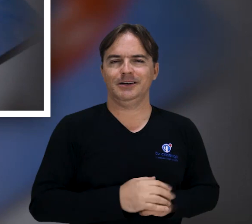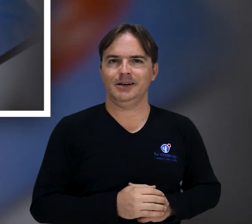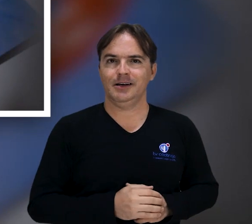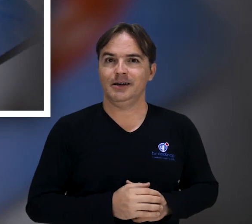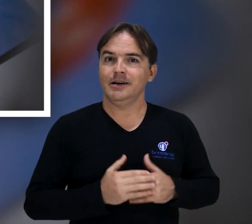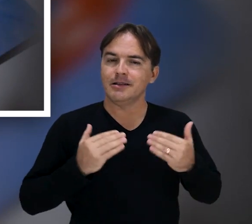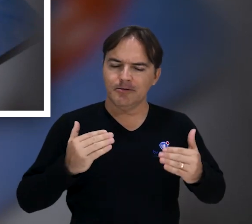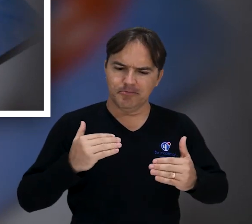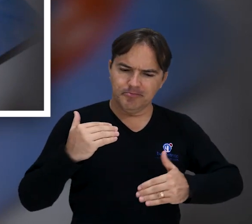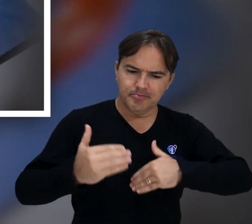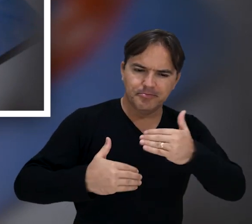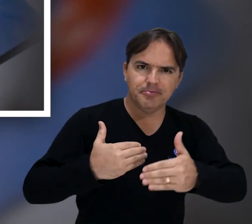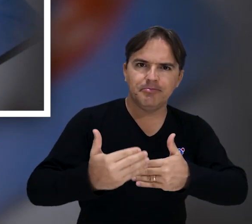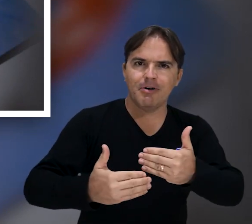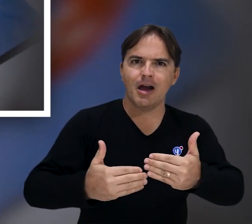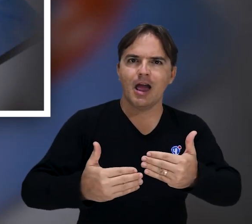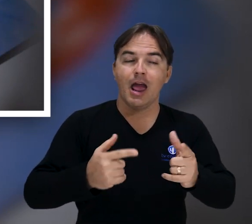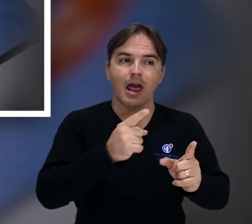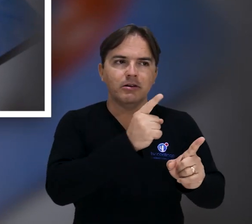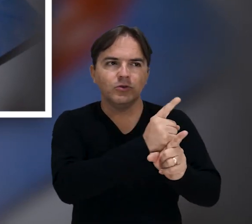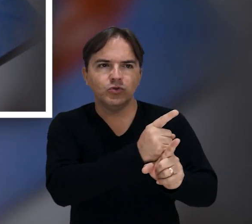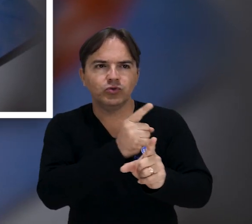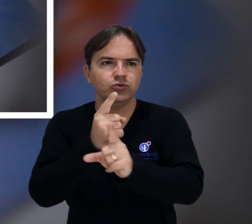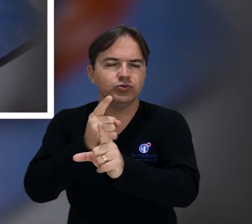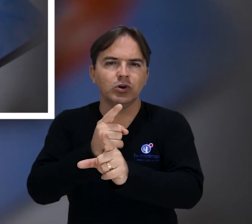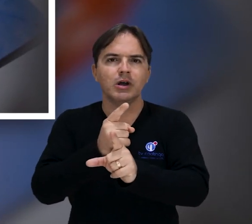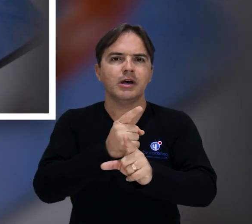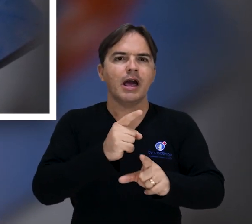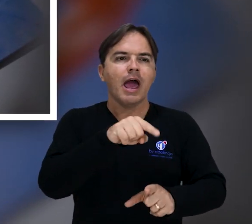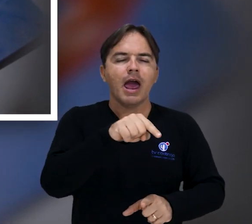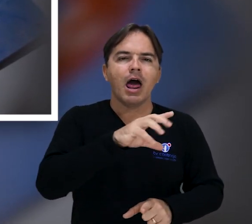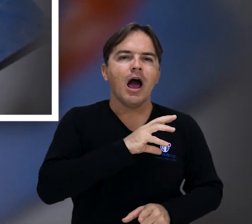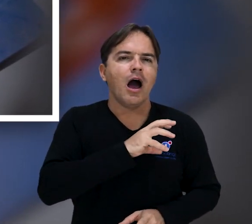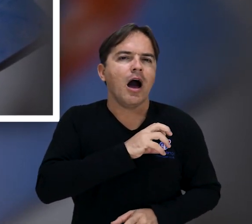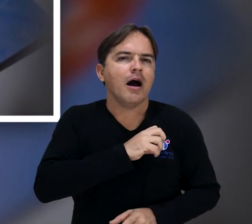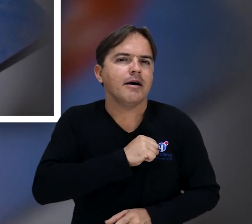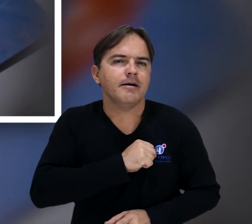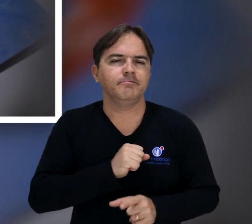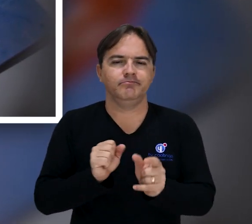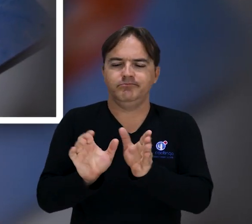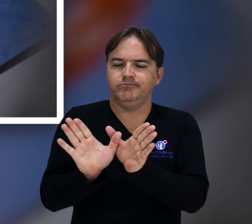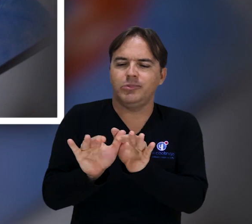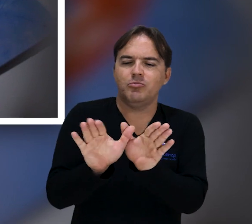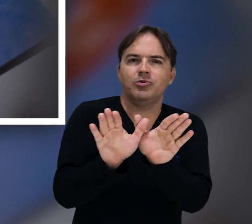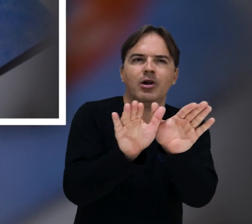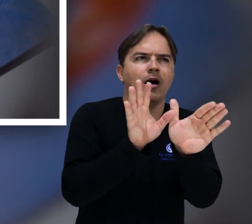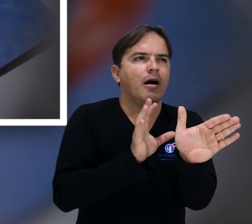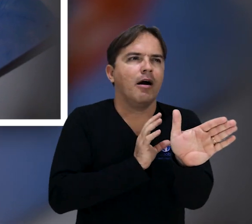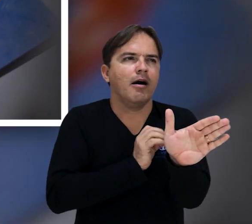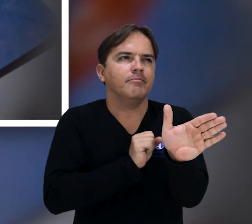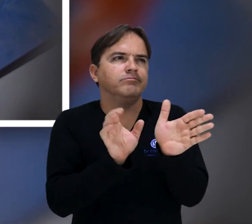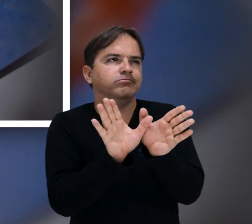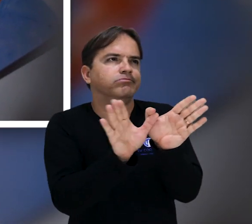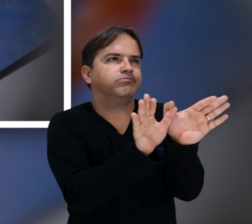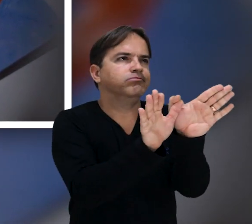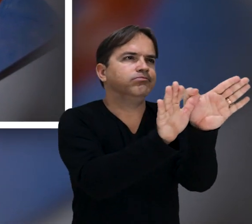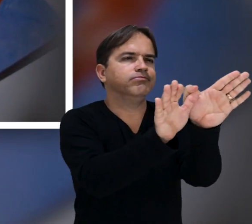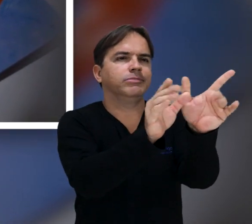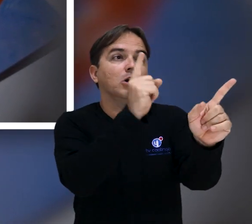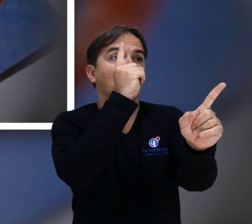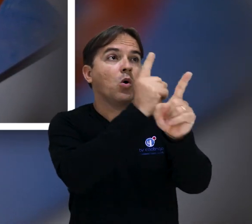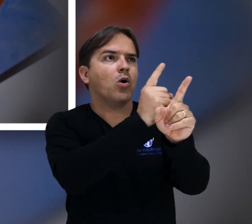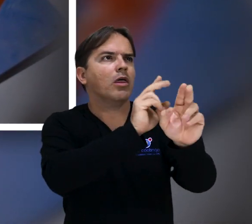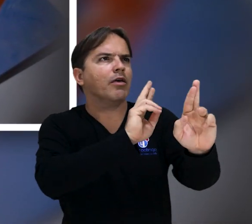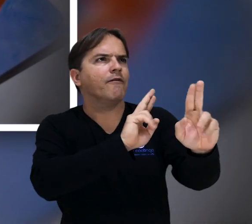da história, ela é apaixonada por borboletas. Então, no decorrer da história, ela encontra uma borboleta muito